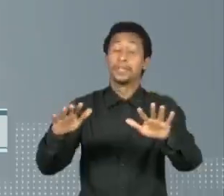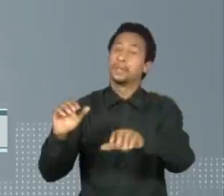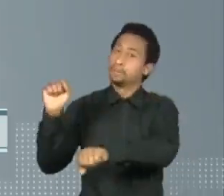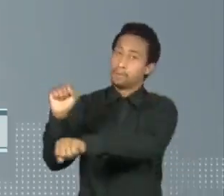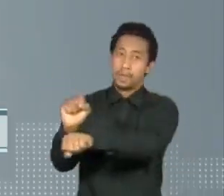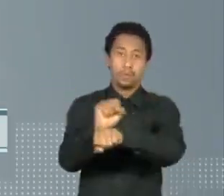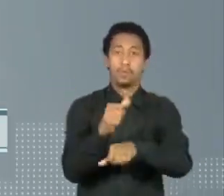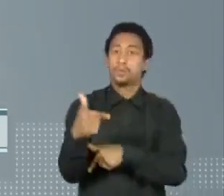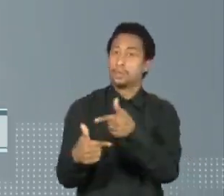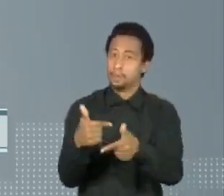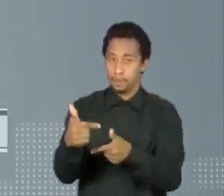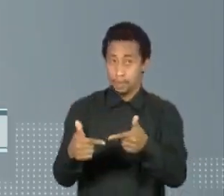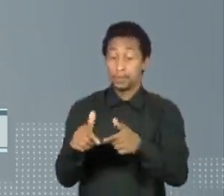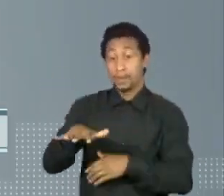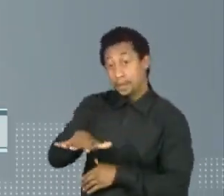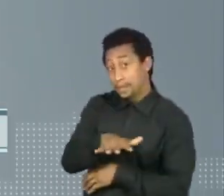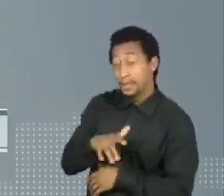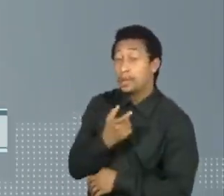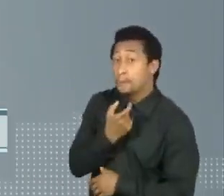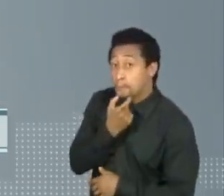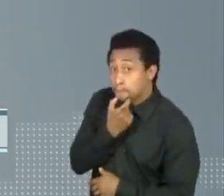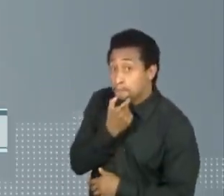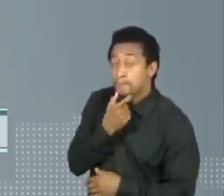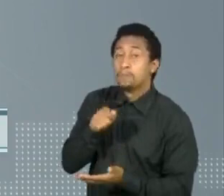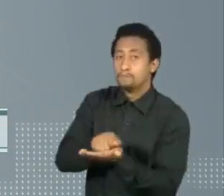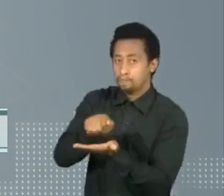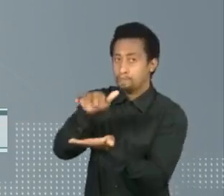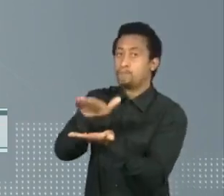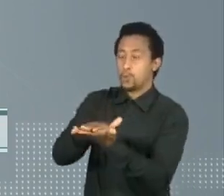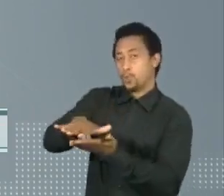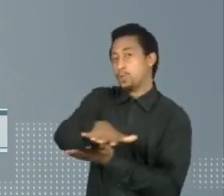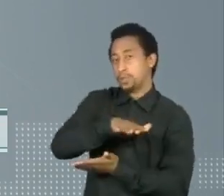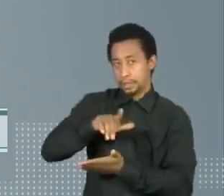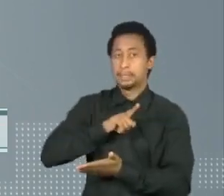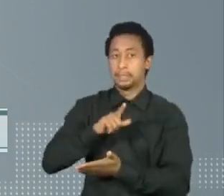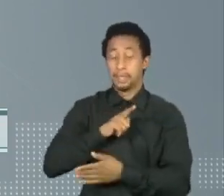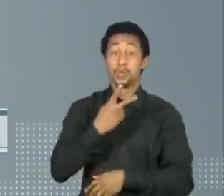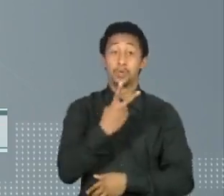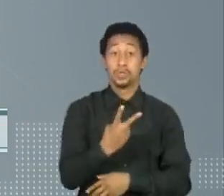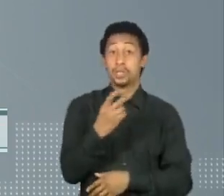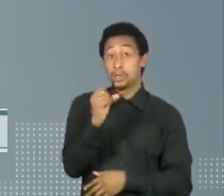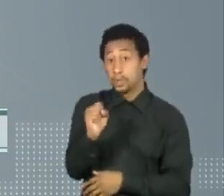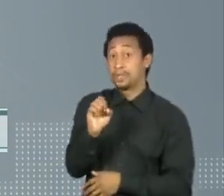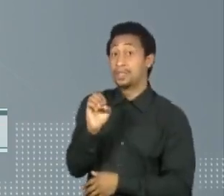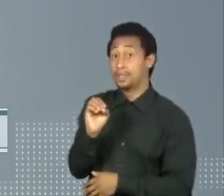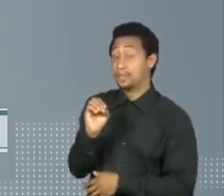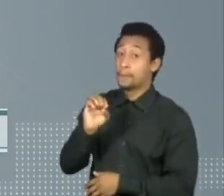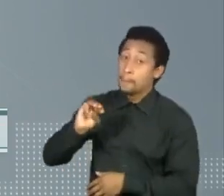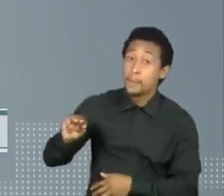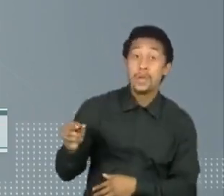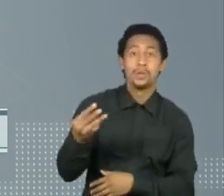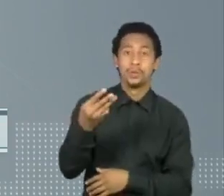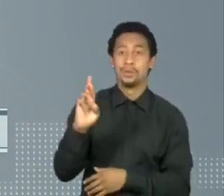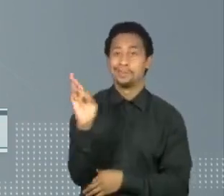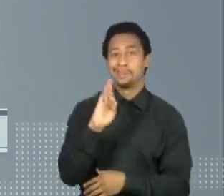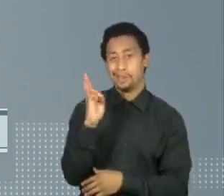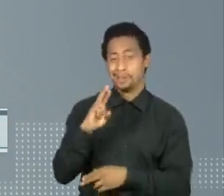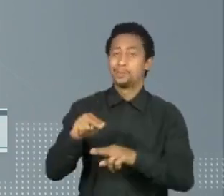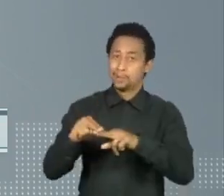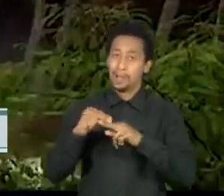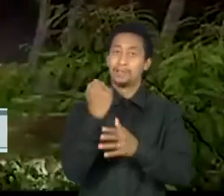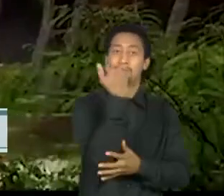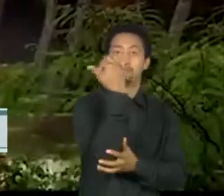mina. A Valorrec foi multada pelo governo do estado em 288 milhões de reais por danos